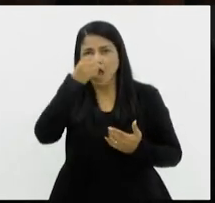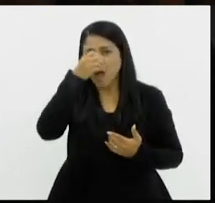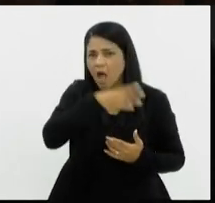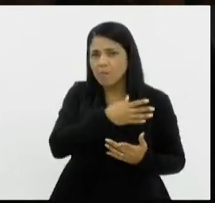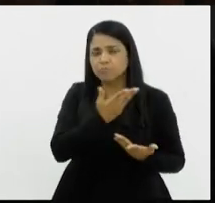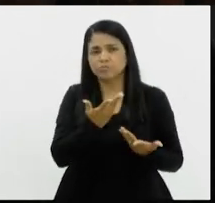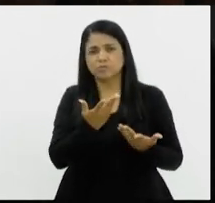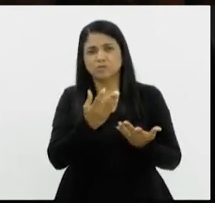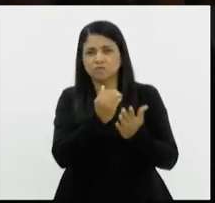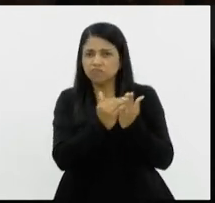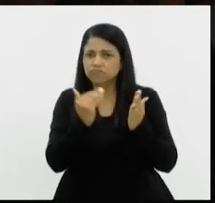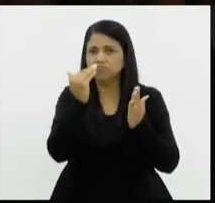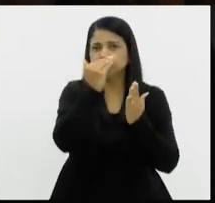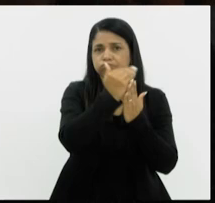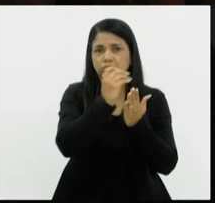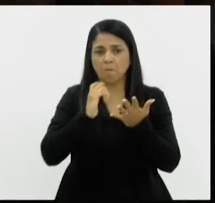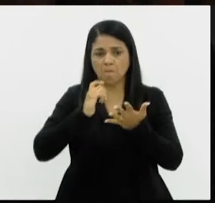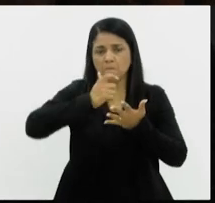fica muito difícil.